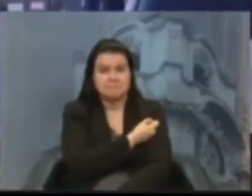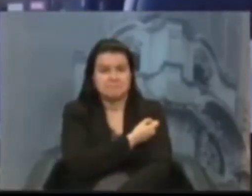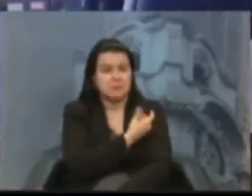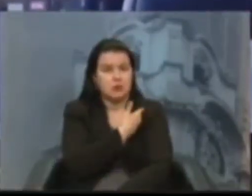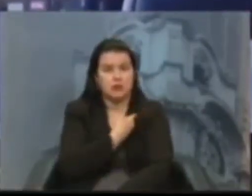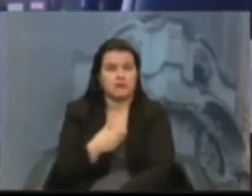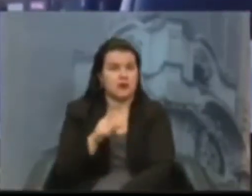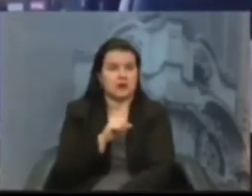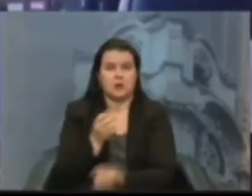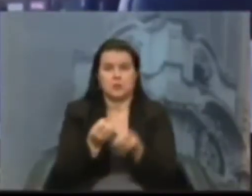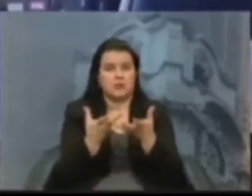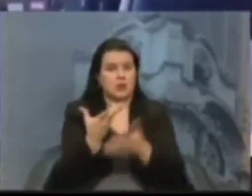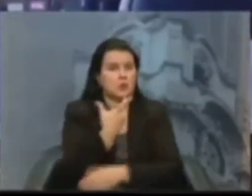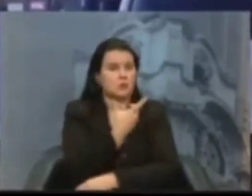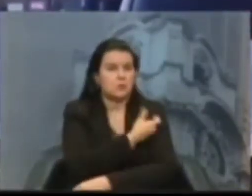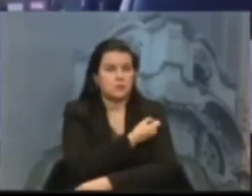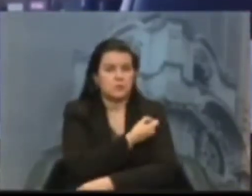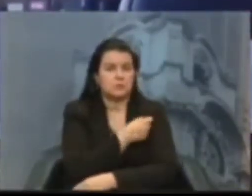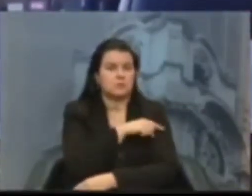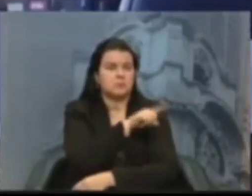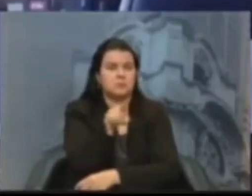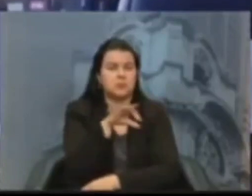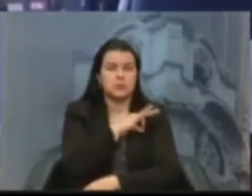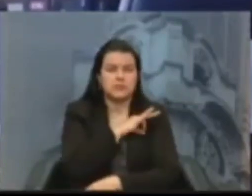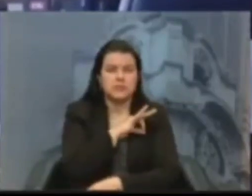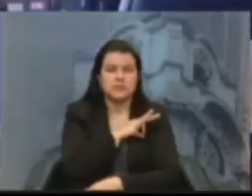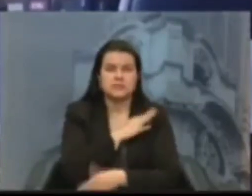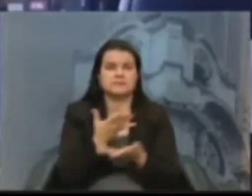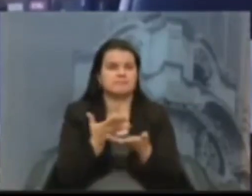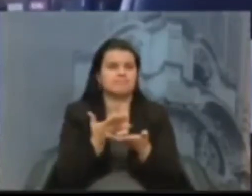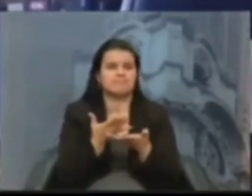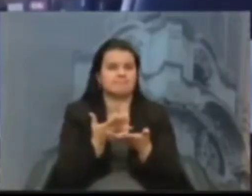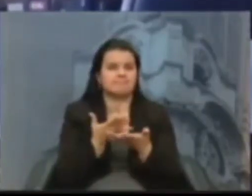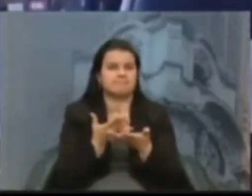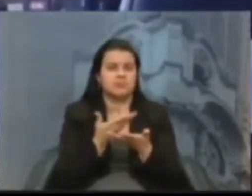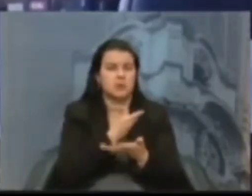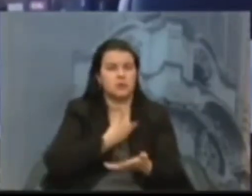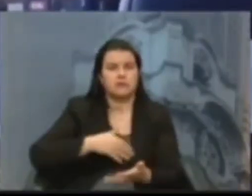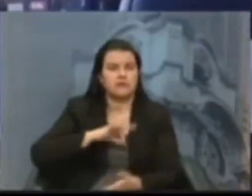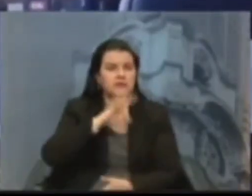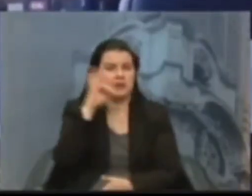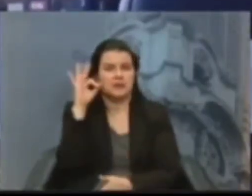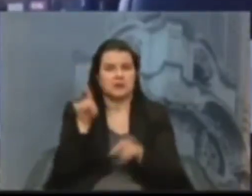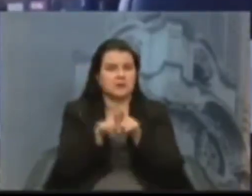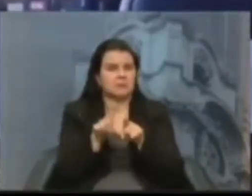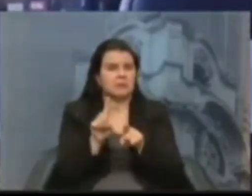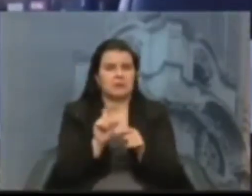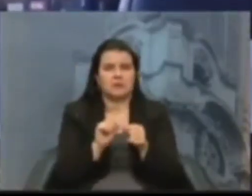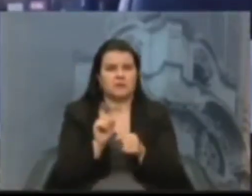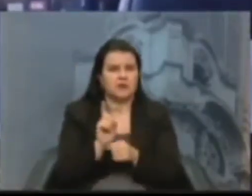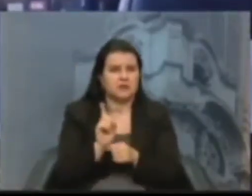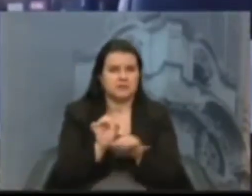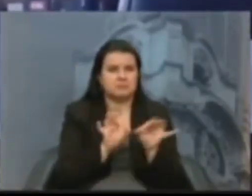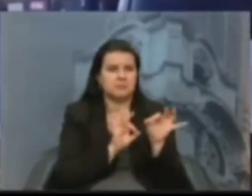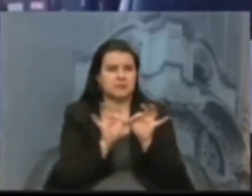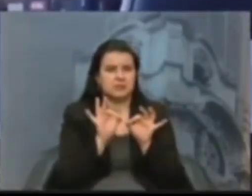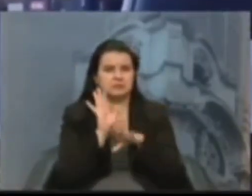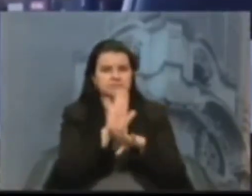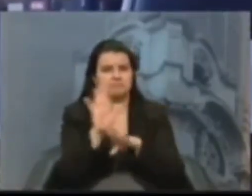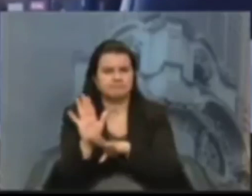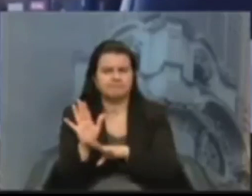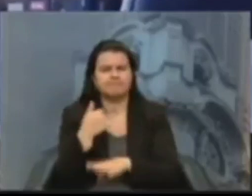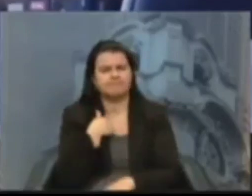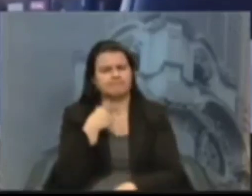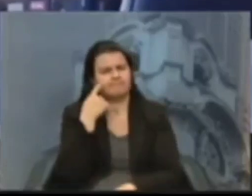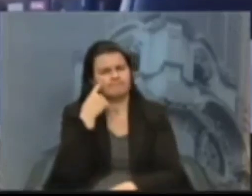peritos, em nível federal, no plano nacional de vacinação, isso para mim é muito simbólico de como é